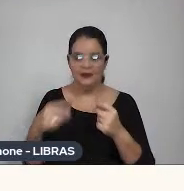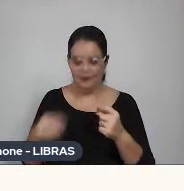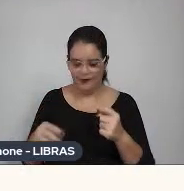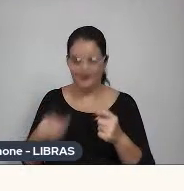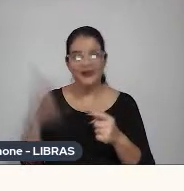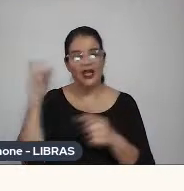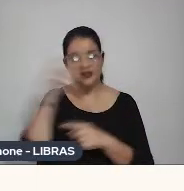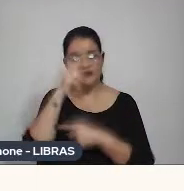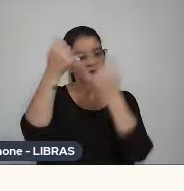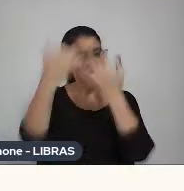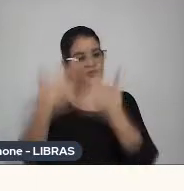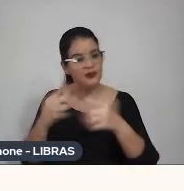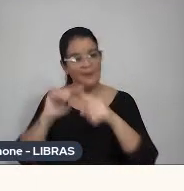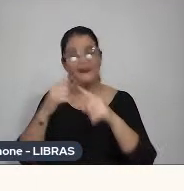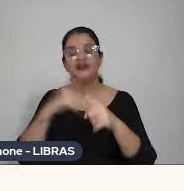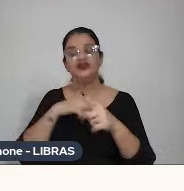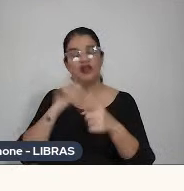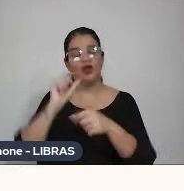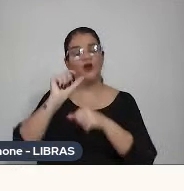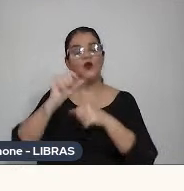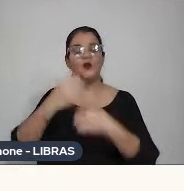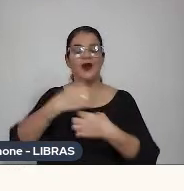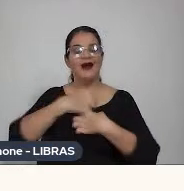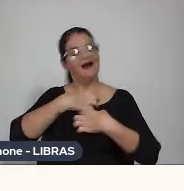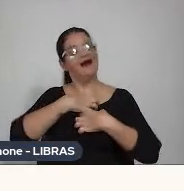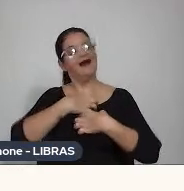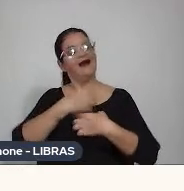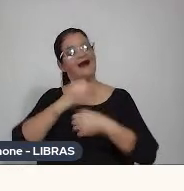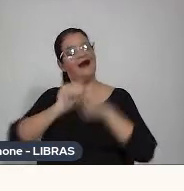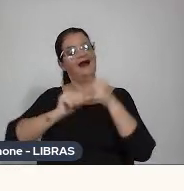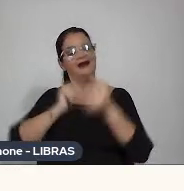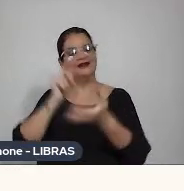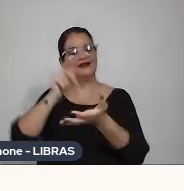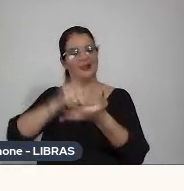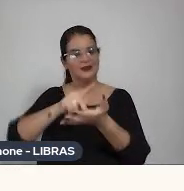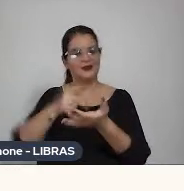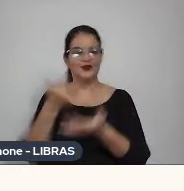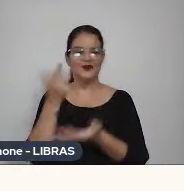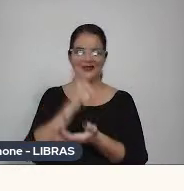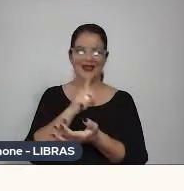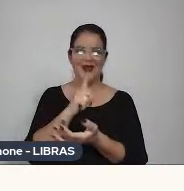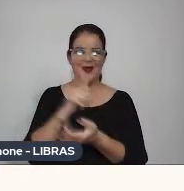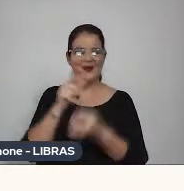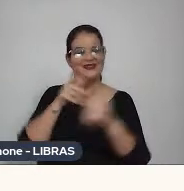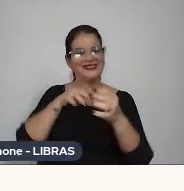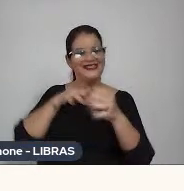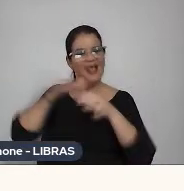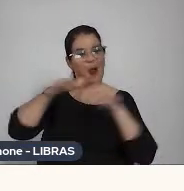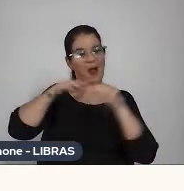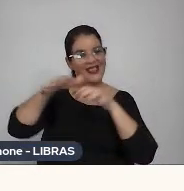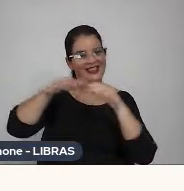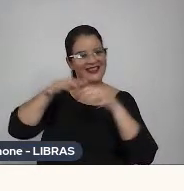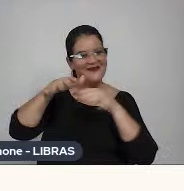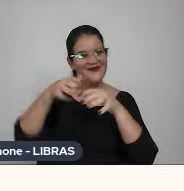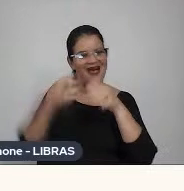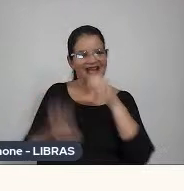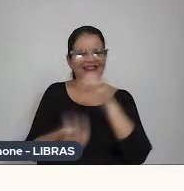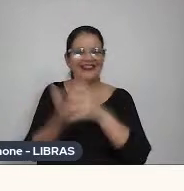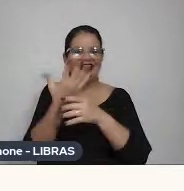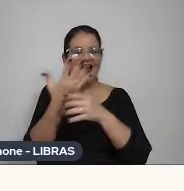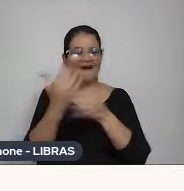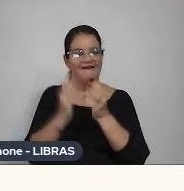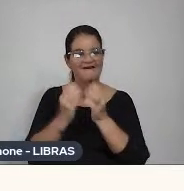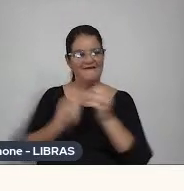difícil de falar, mas tem assim, uma realização, né, de você conseguir dar, animar, né, assim, dar vida a objetos